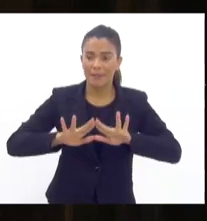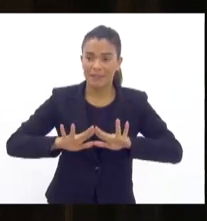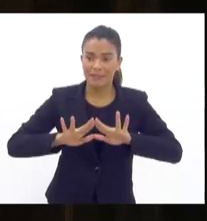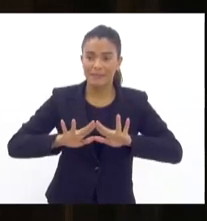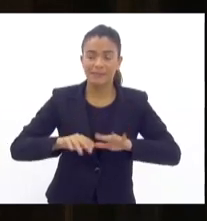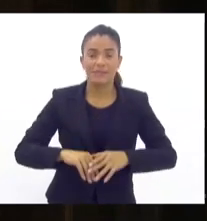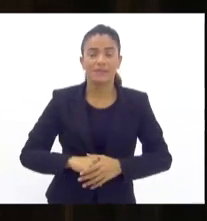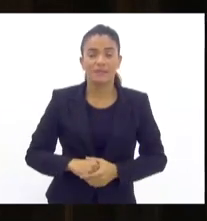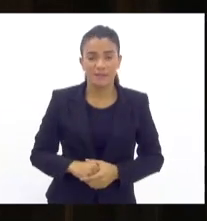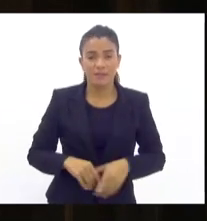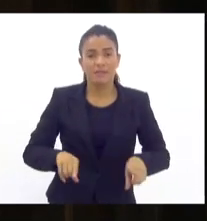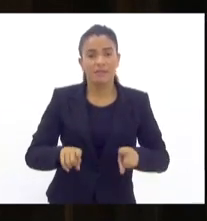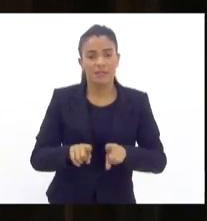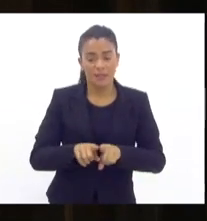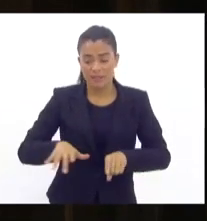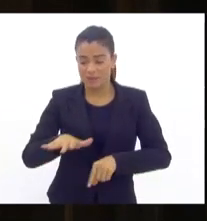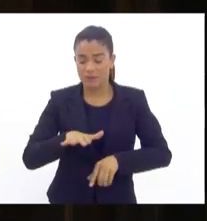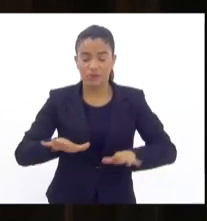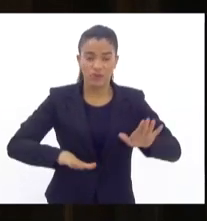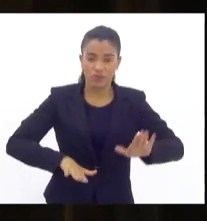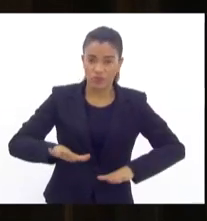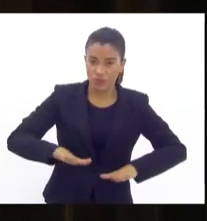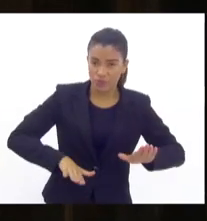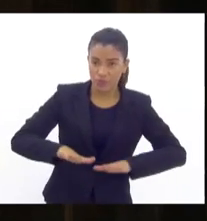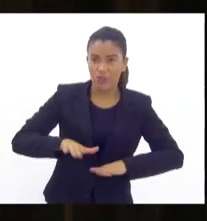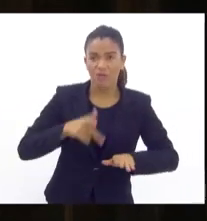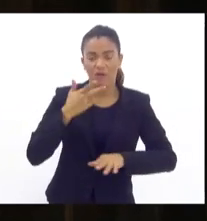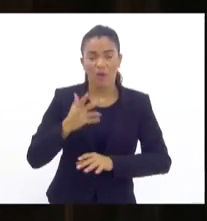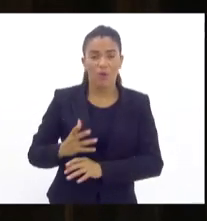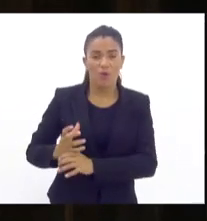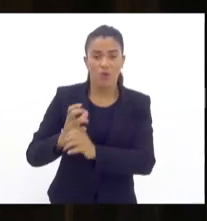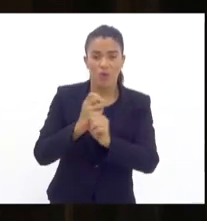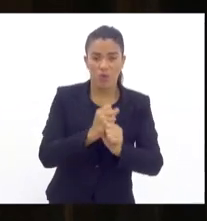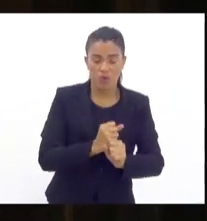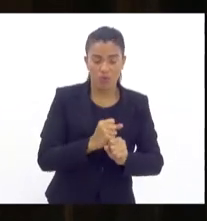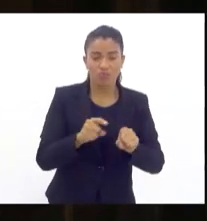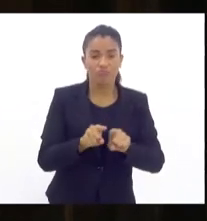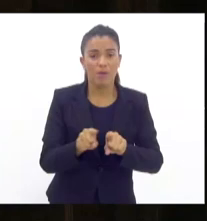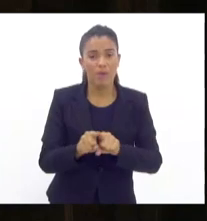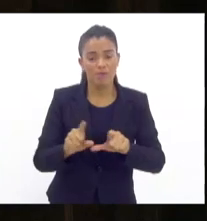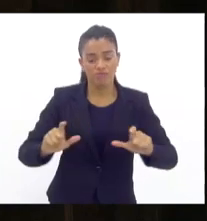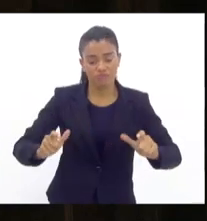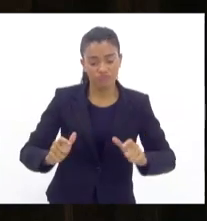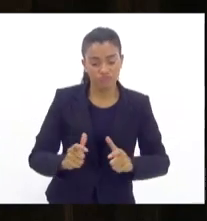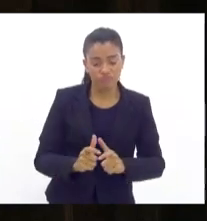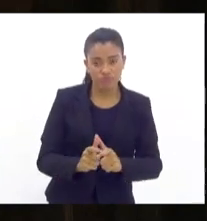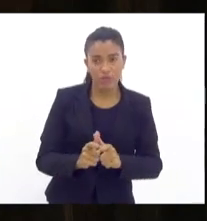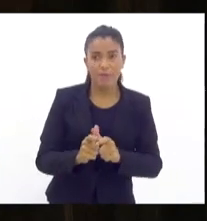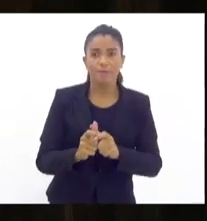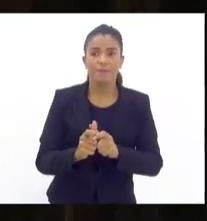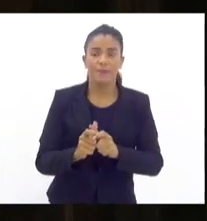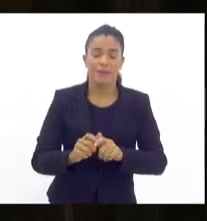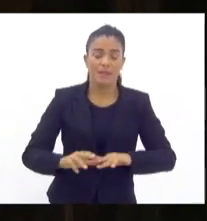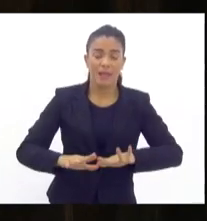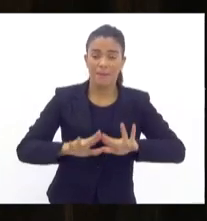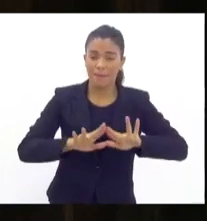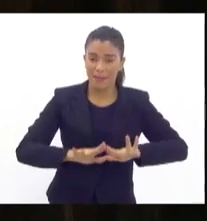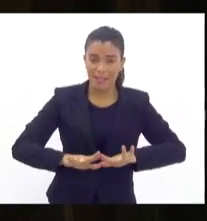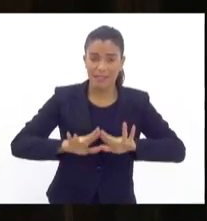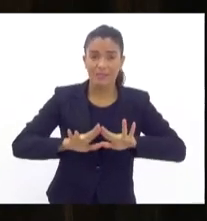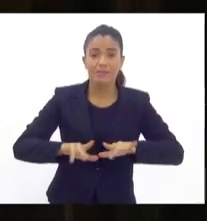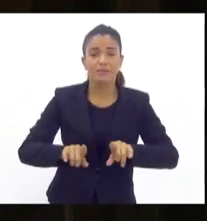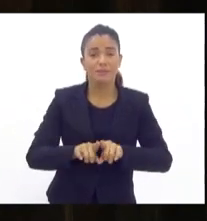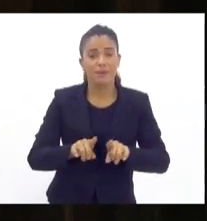proveitoso, com relação à questão de Jacarepaguá. a gente falou da equação do enfraquecimento do comando, do enfraquecimento das milícias e da expansão do Comando